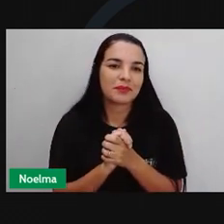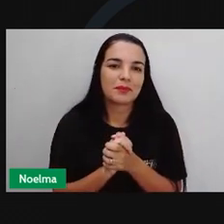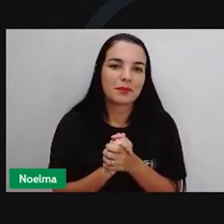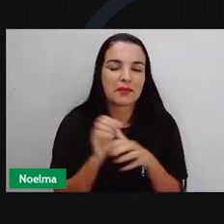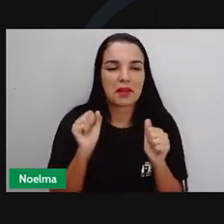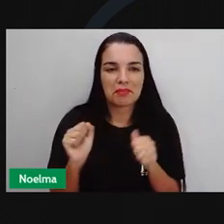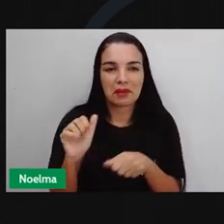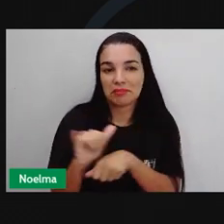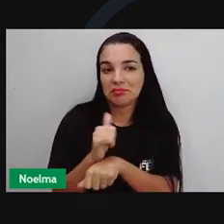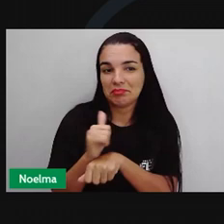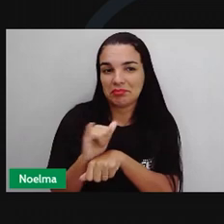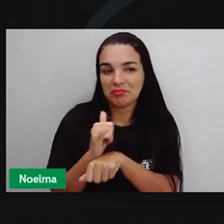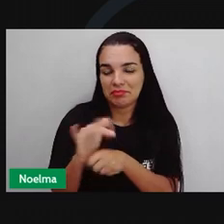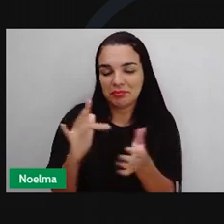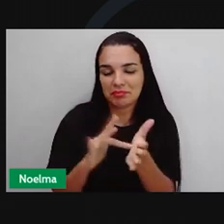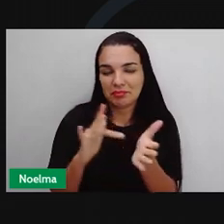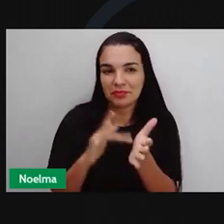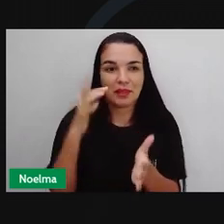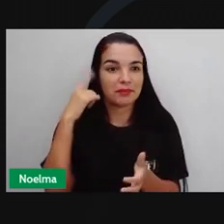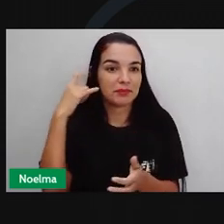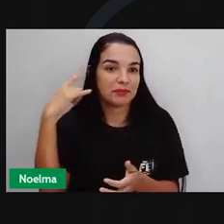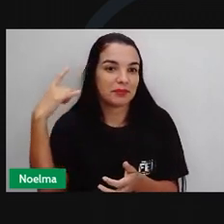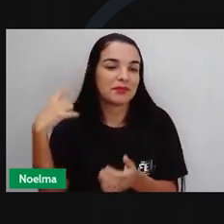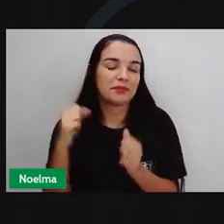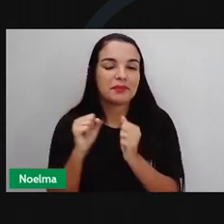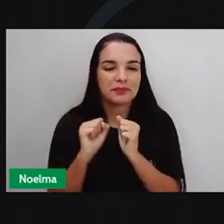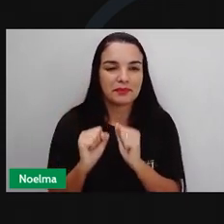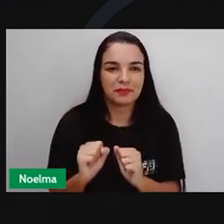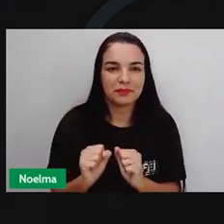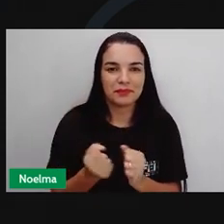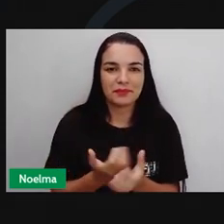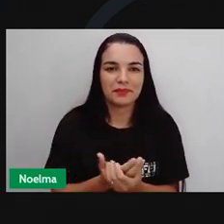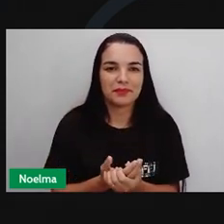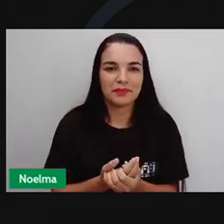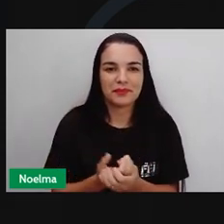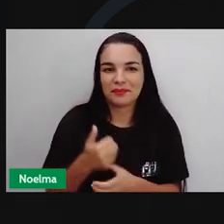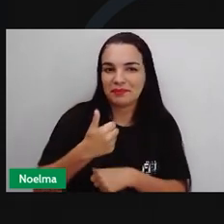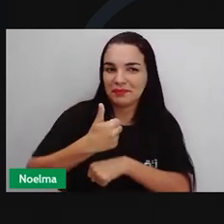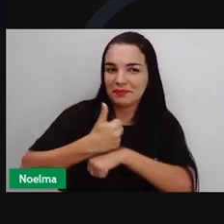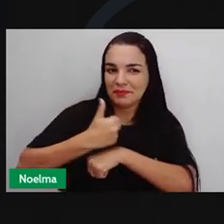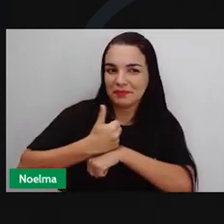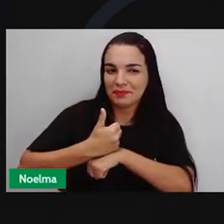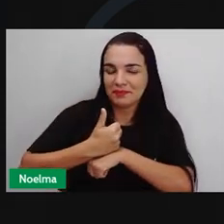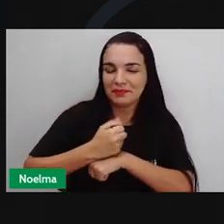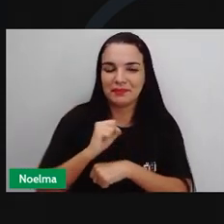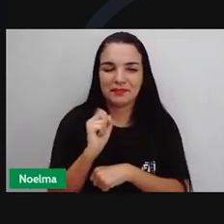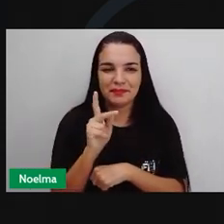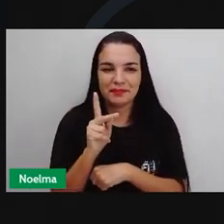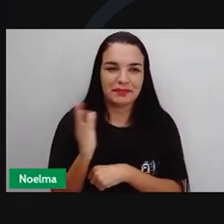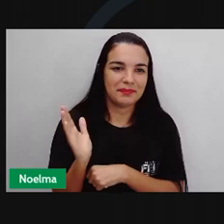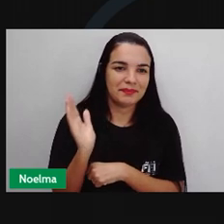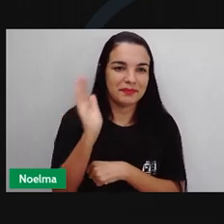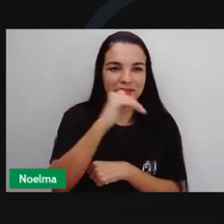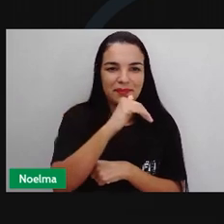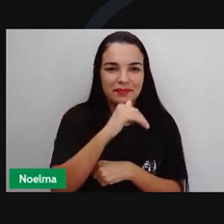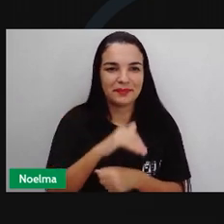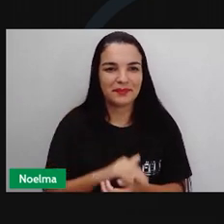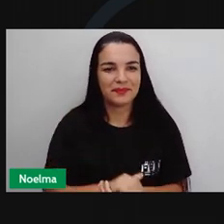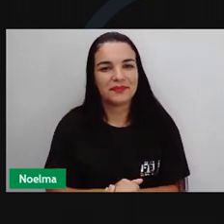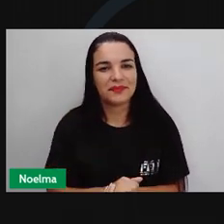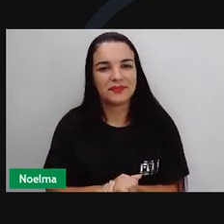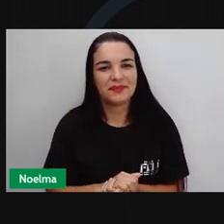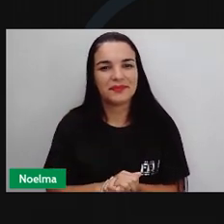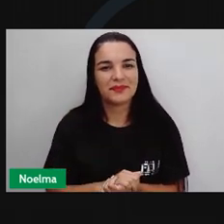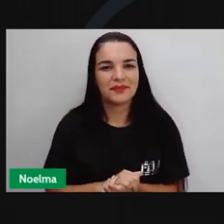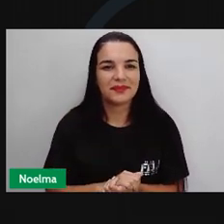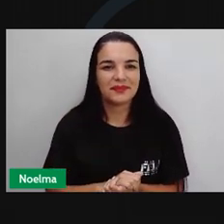ative o sininho para receber sempre as notificações e dê aquele joinha. Tudo pronto? Então bora para a